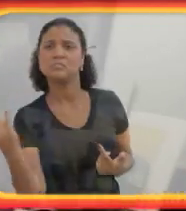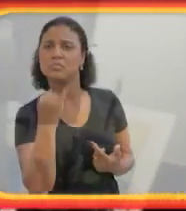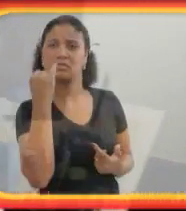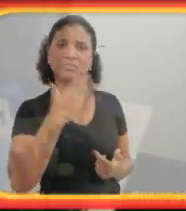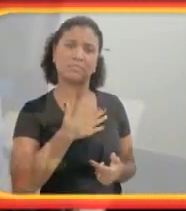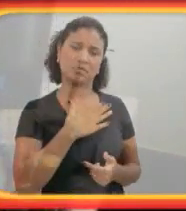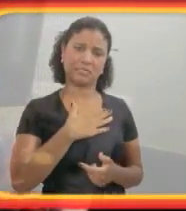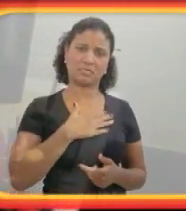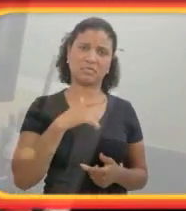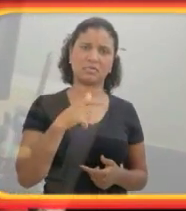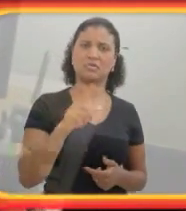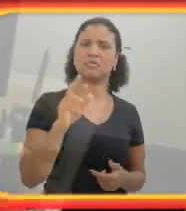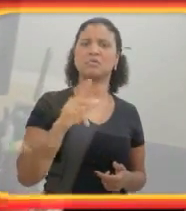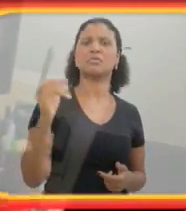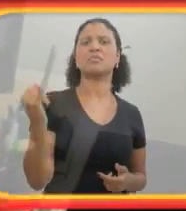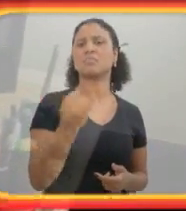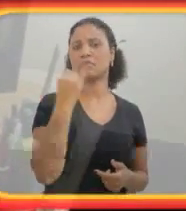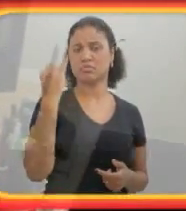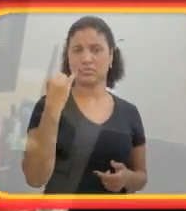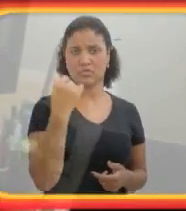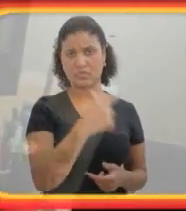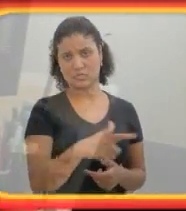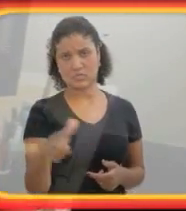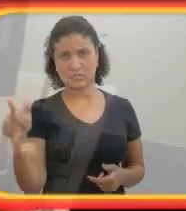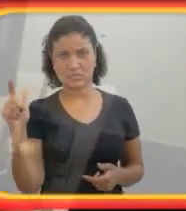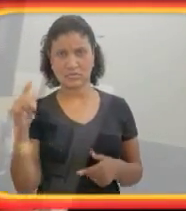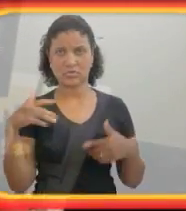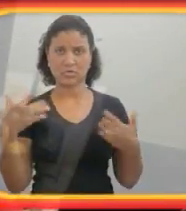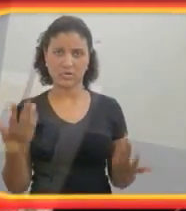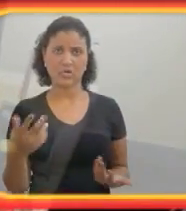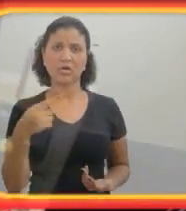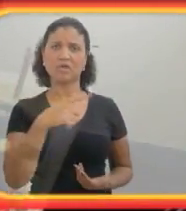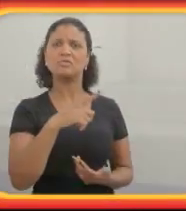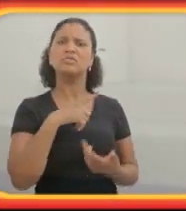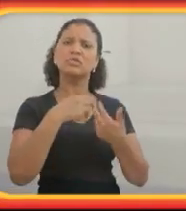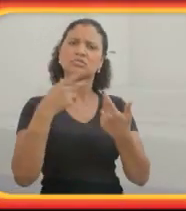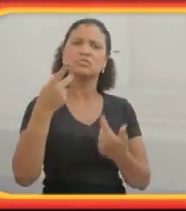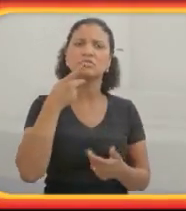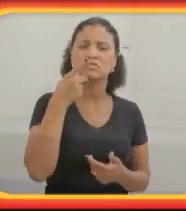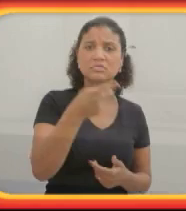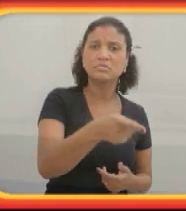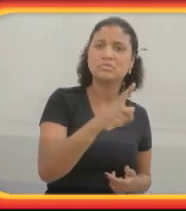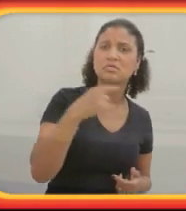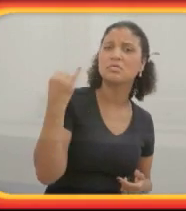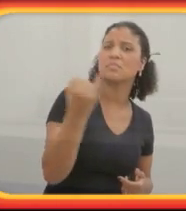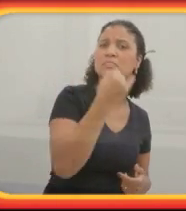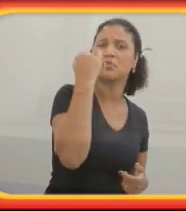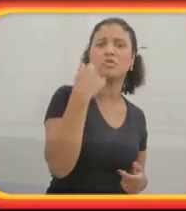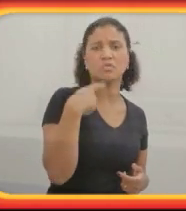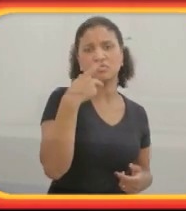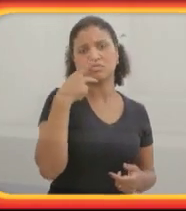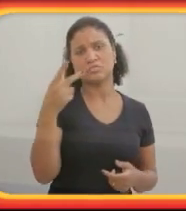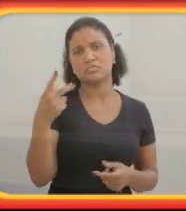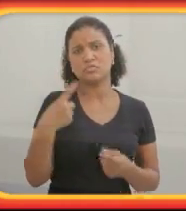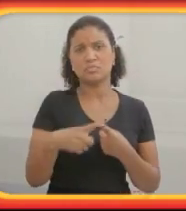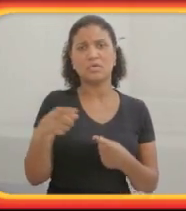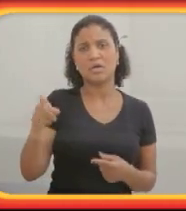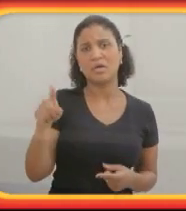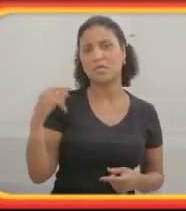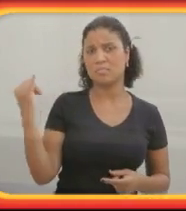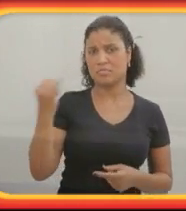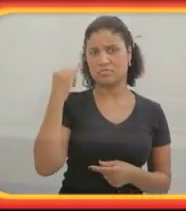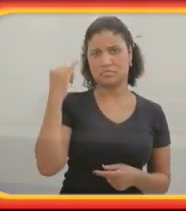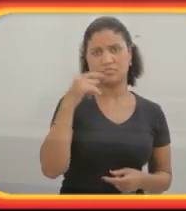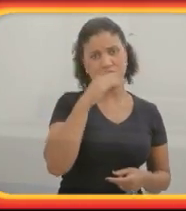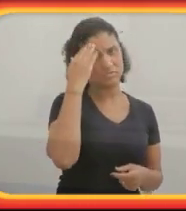outros. Por outro lado, eles outros têm coisas que eles dizem que são importantes para eles. E eu digo, por que isso é importante? Você